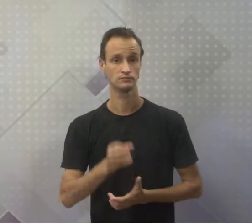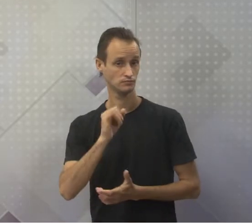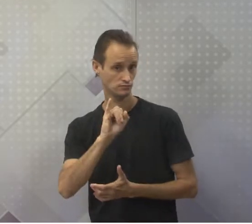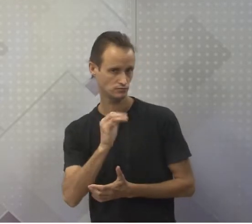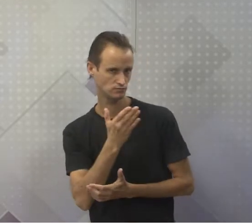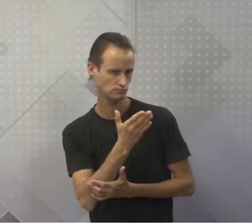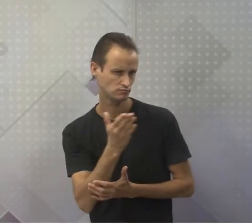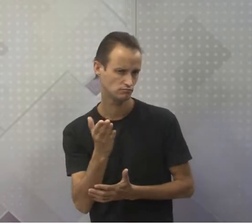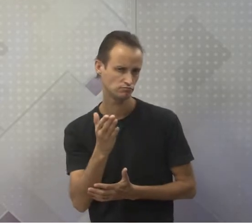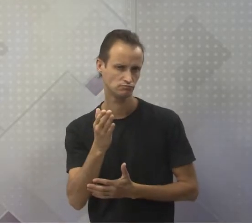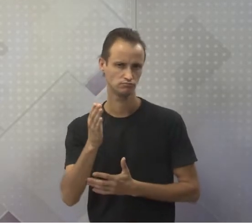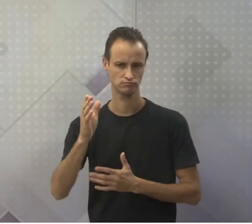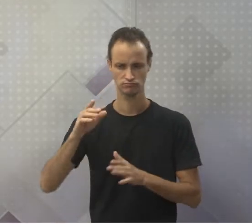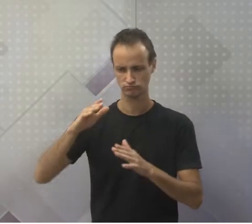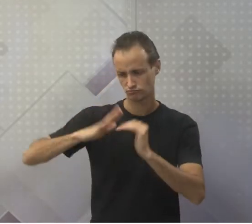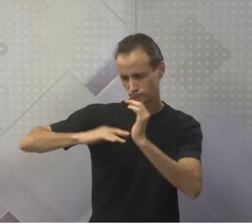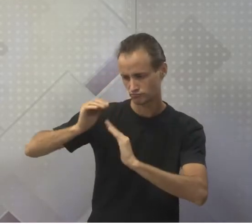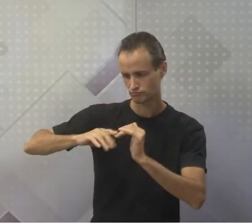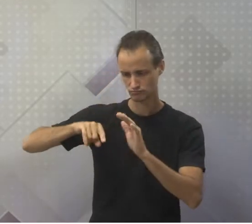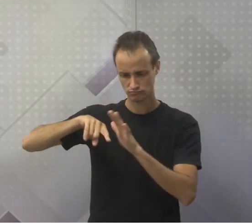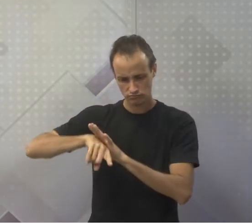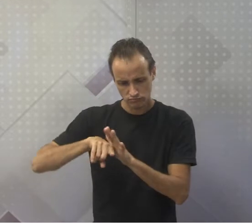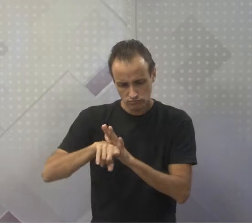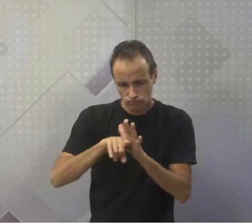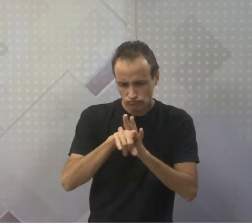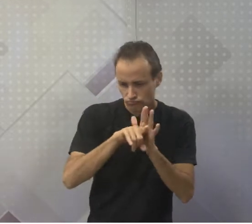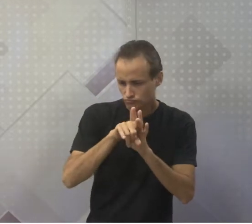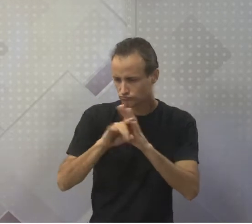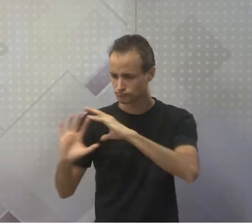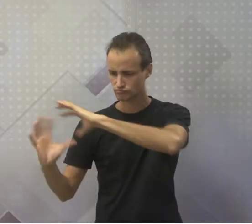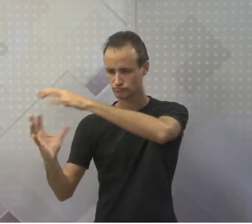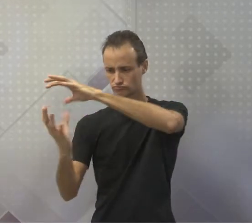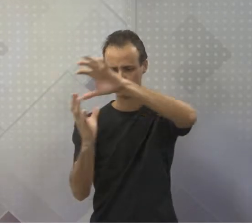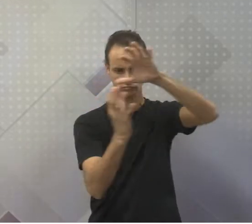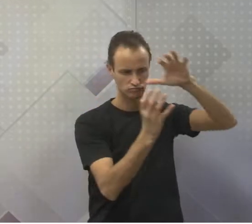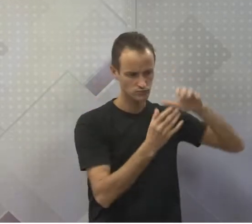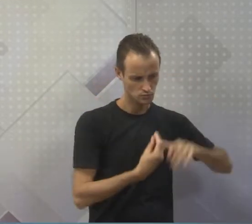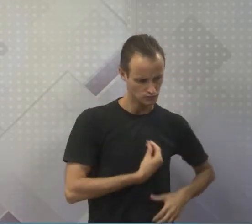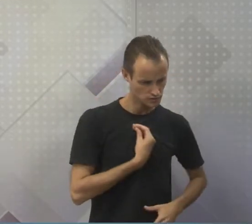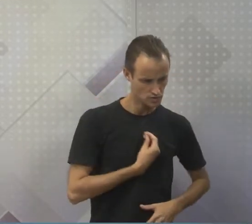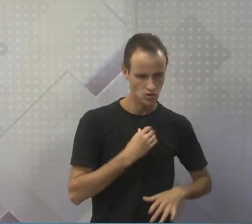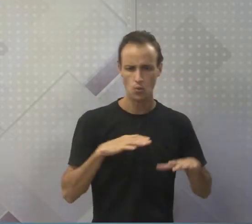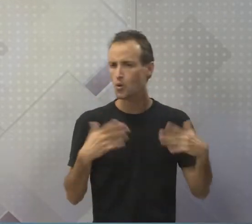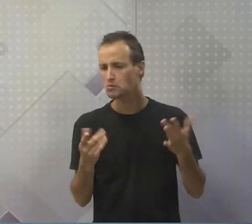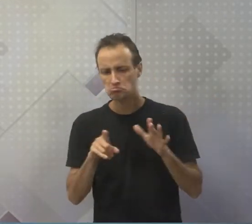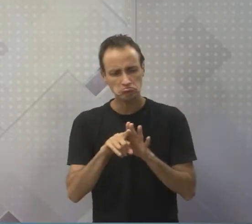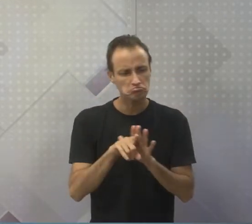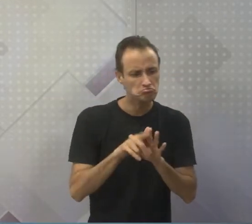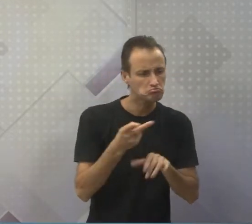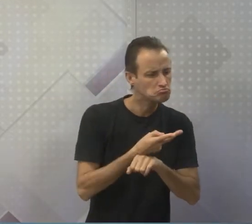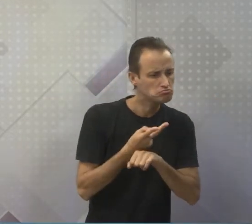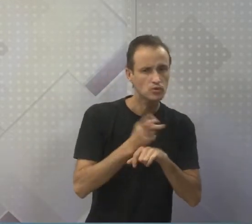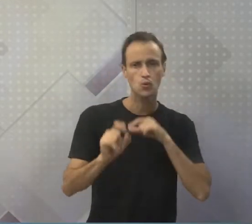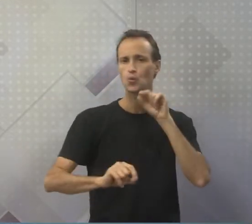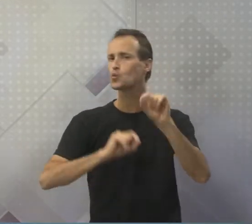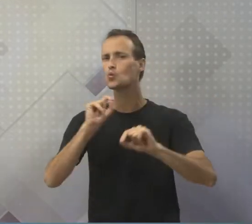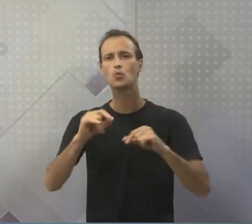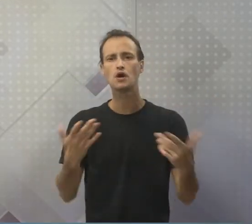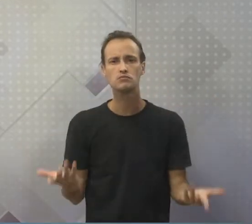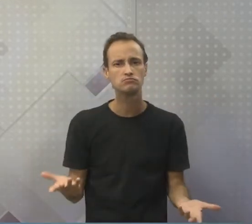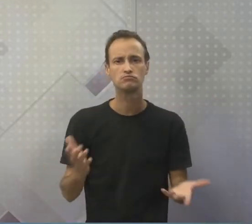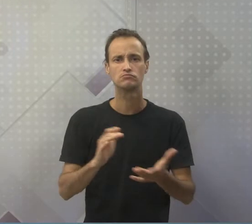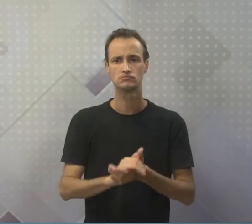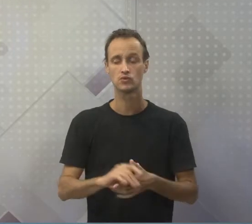você fosse um cientista procurando vida fora da terra, qual elemento você buscaria? Em outras palavras, qual é o elemento que é